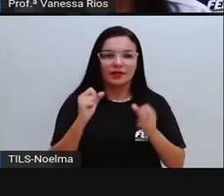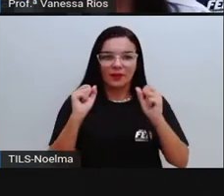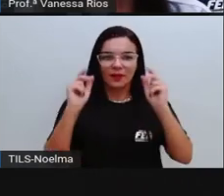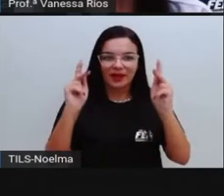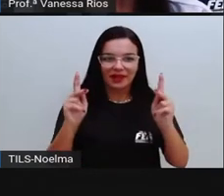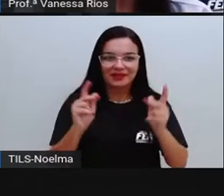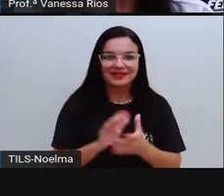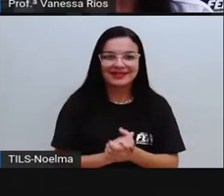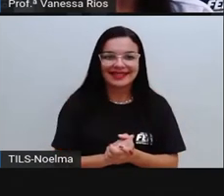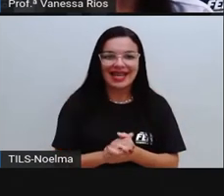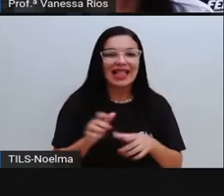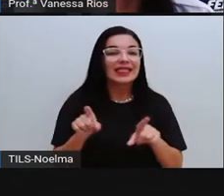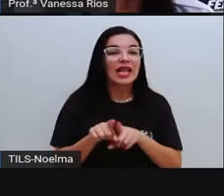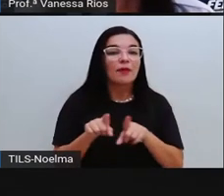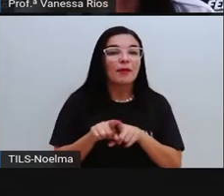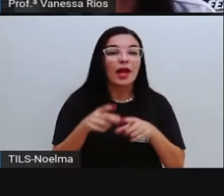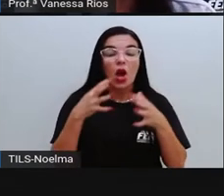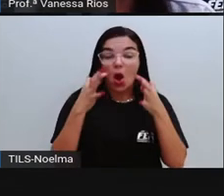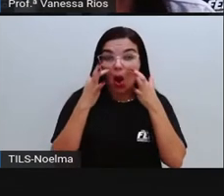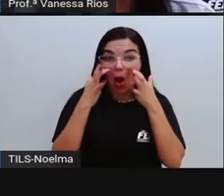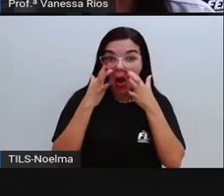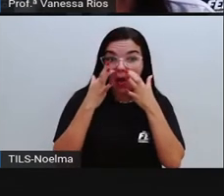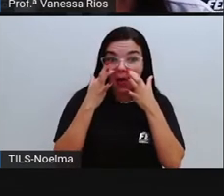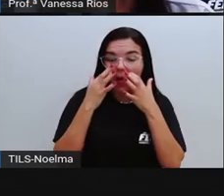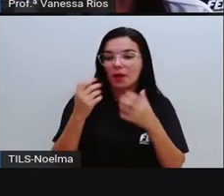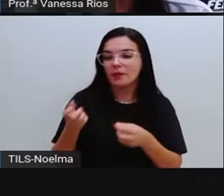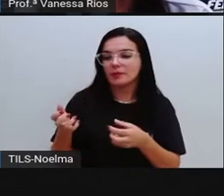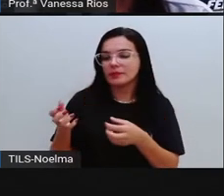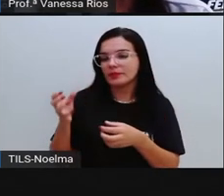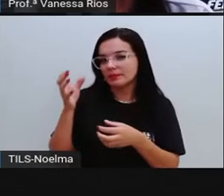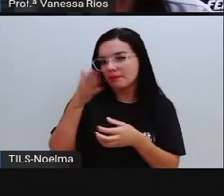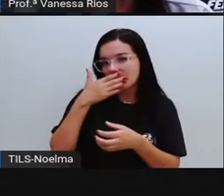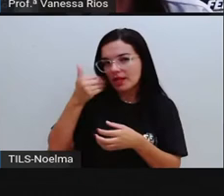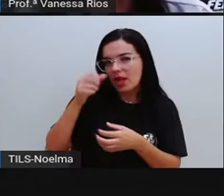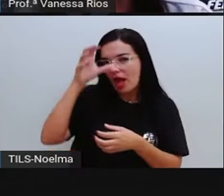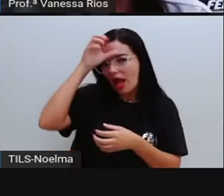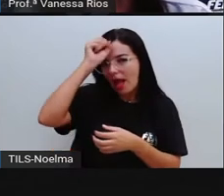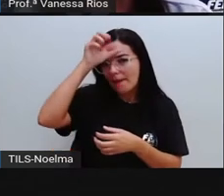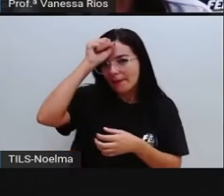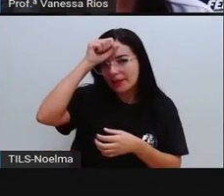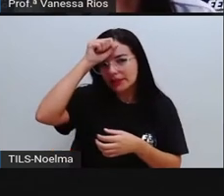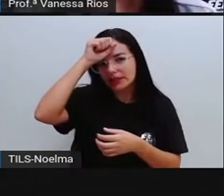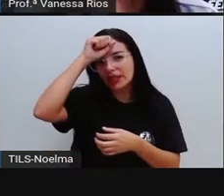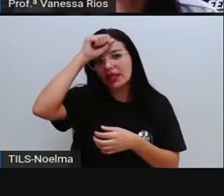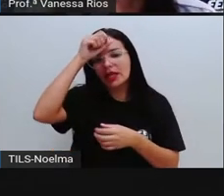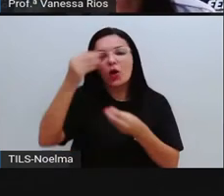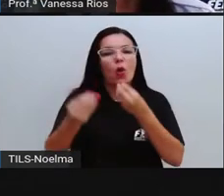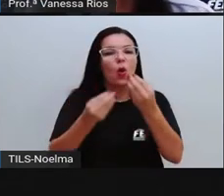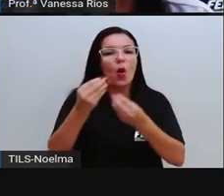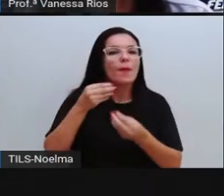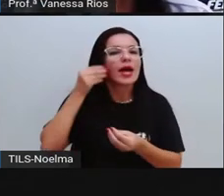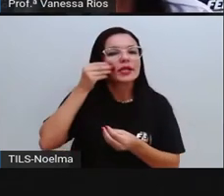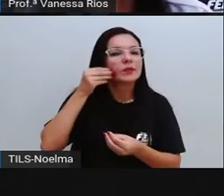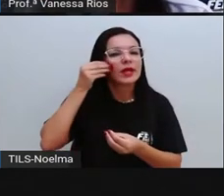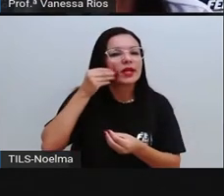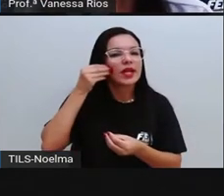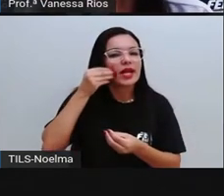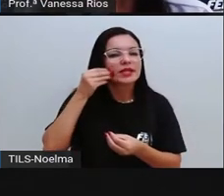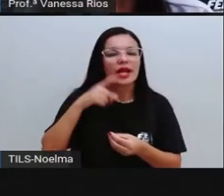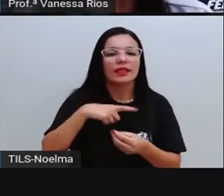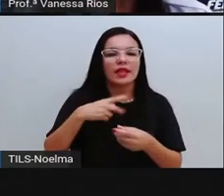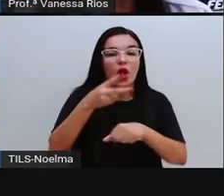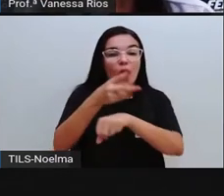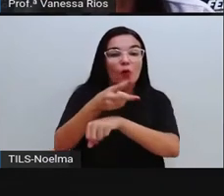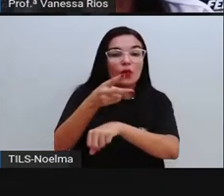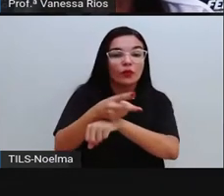Para a gente observar melhor e aprender sobre essa experiência, a Pró trouxe aqui um